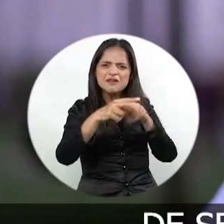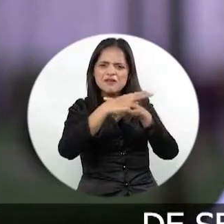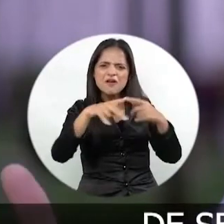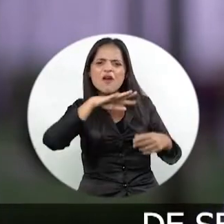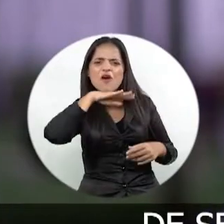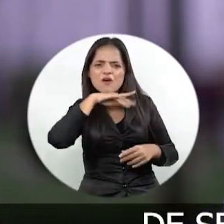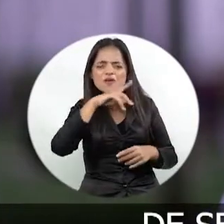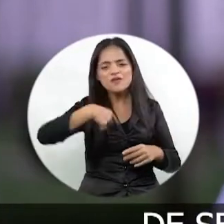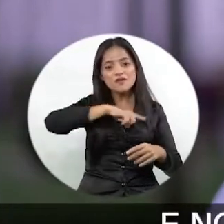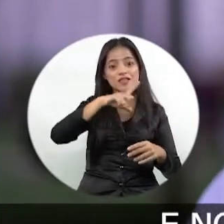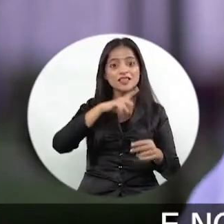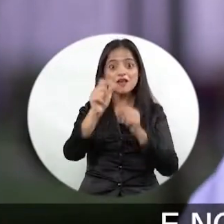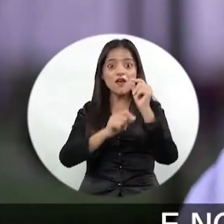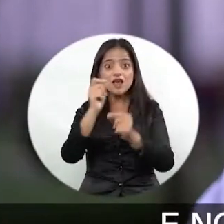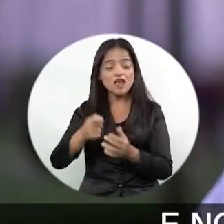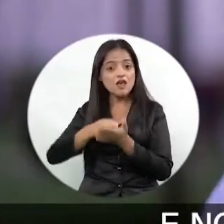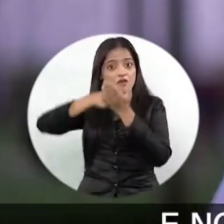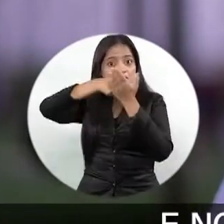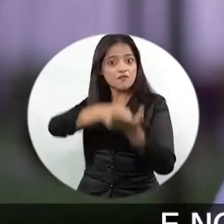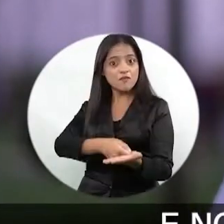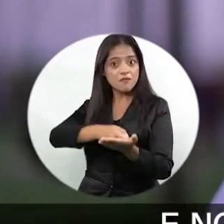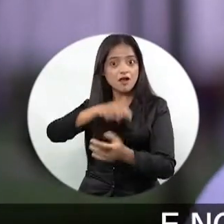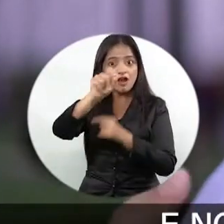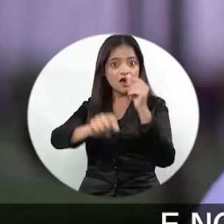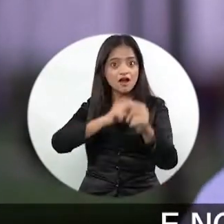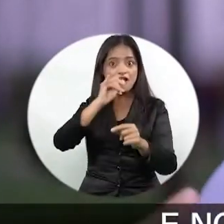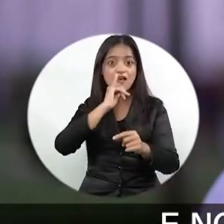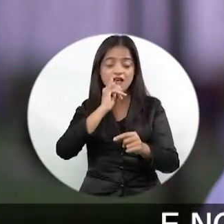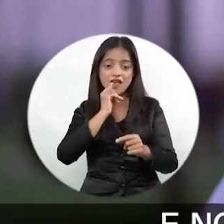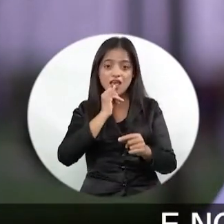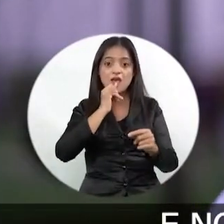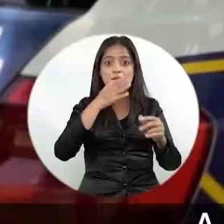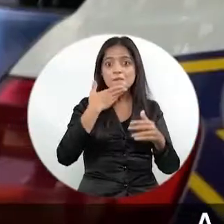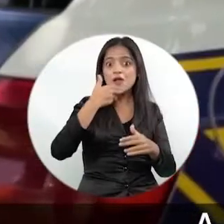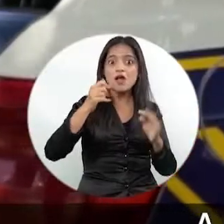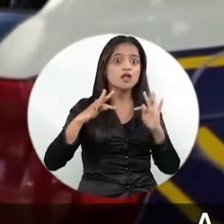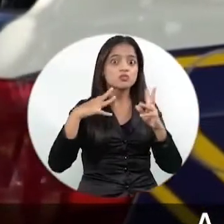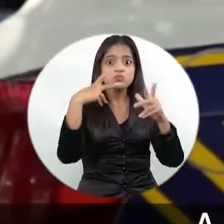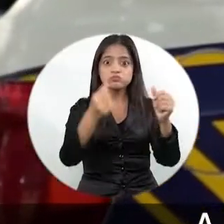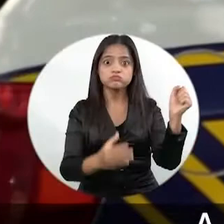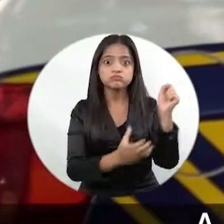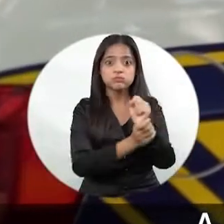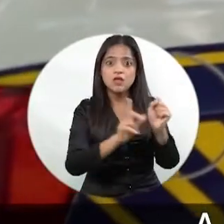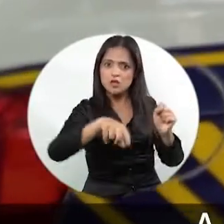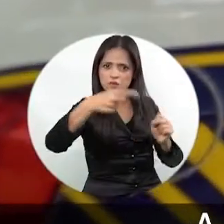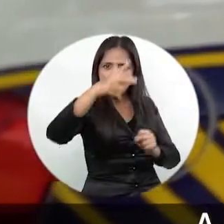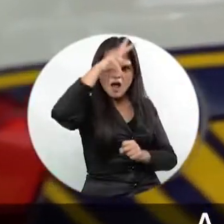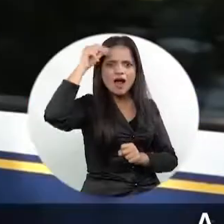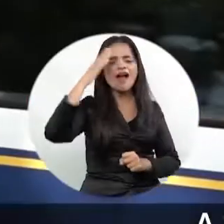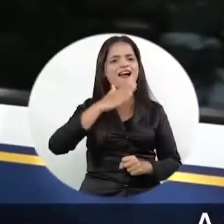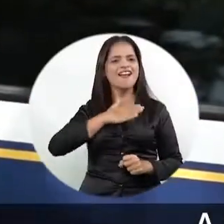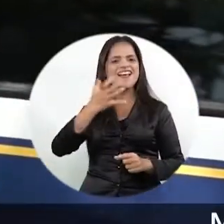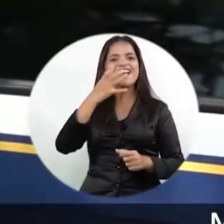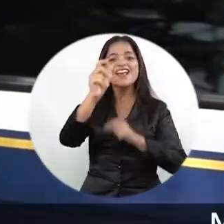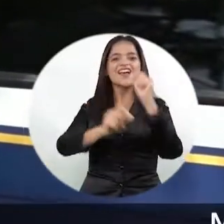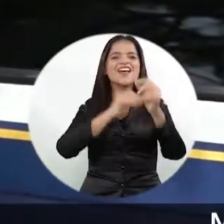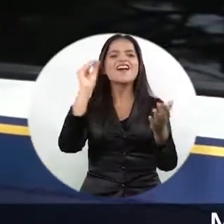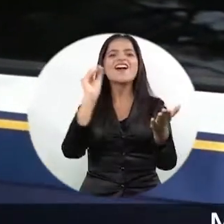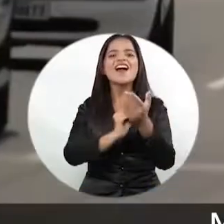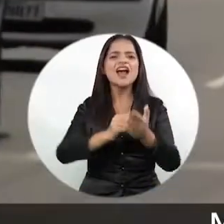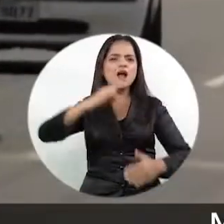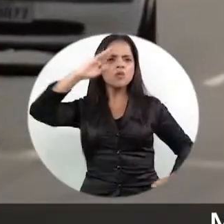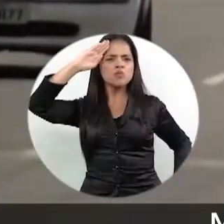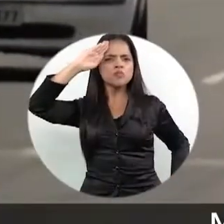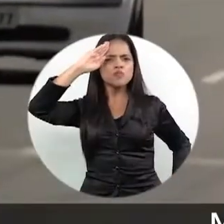também com banco de horas. E no próximo mandato nós vamos instalar a guarda civil municipal, que vai trazer mais